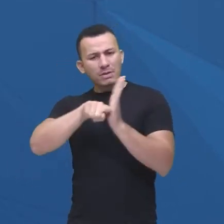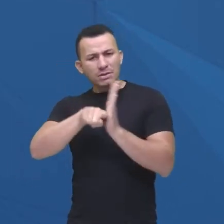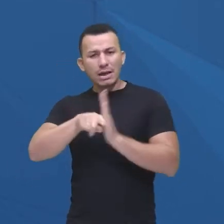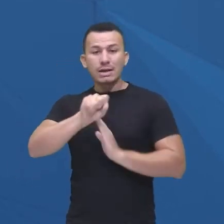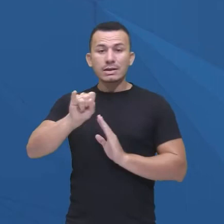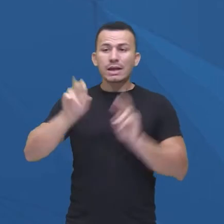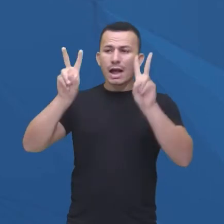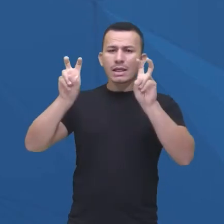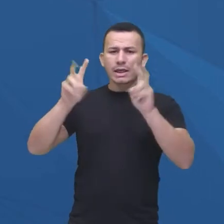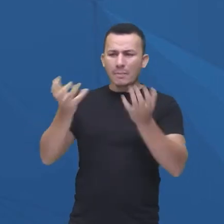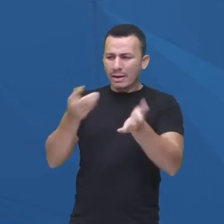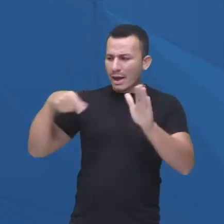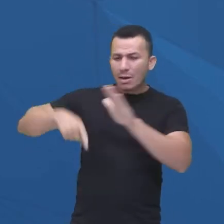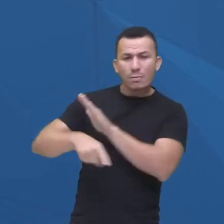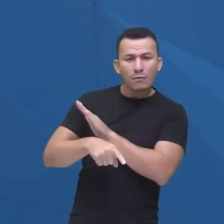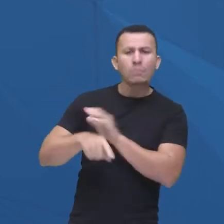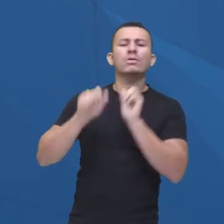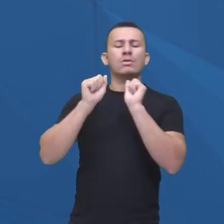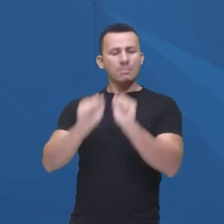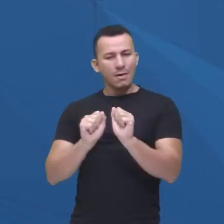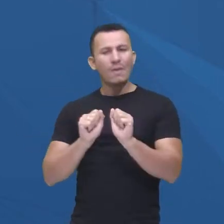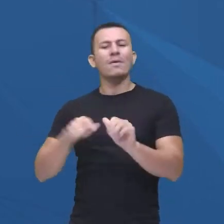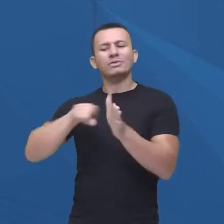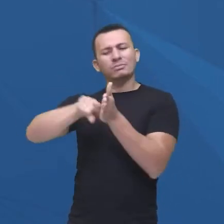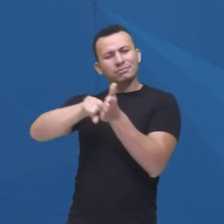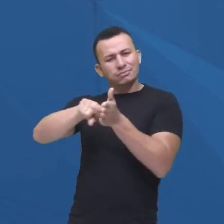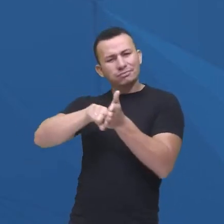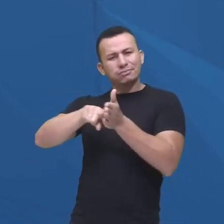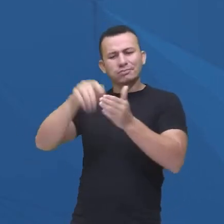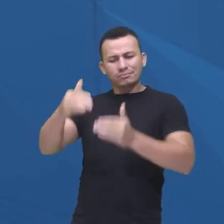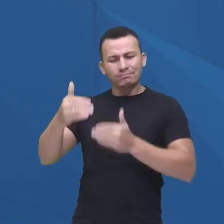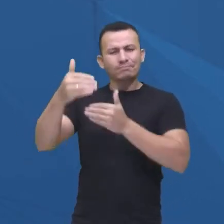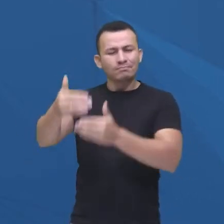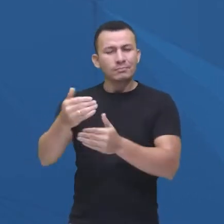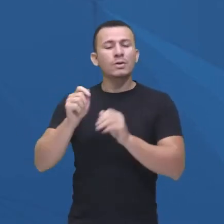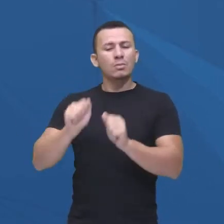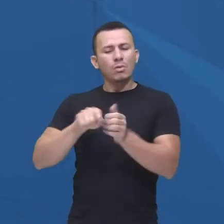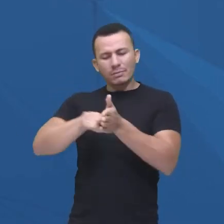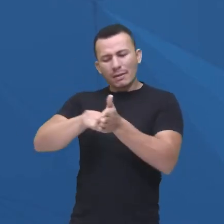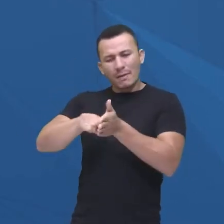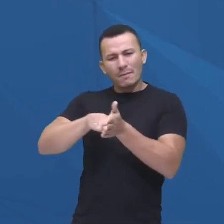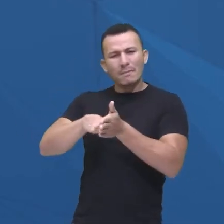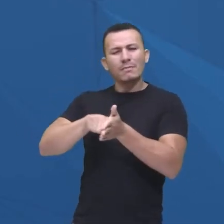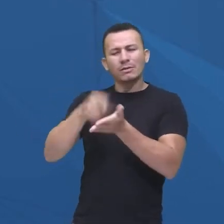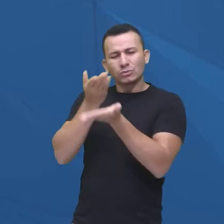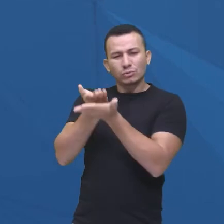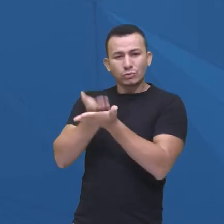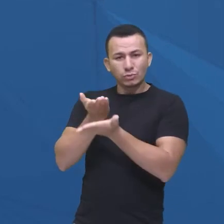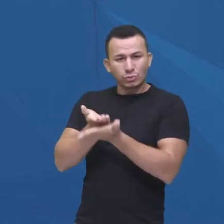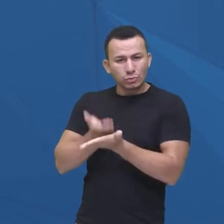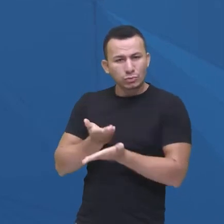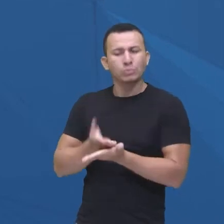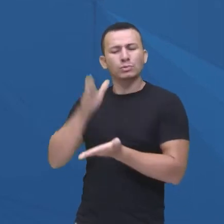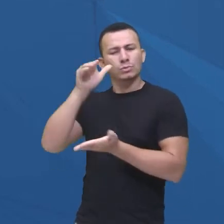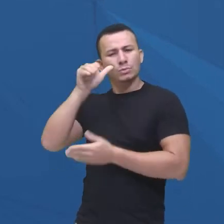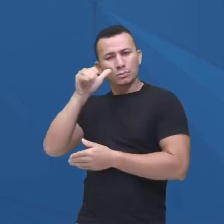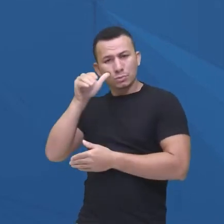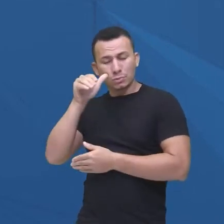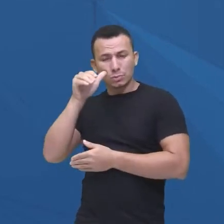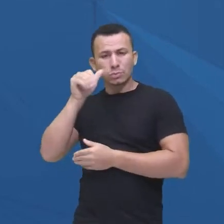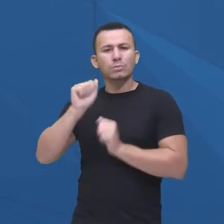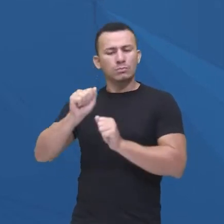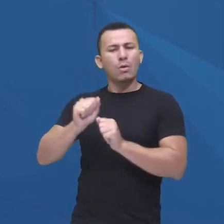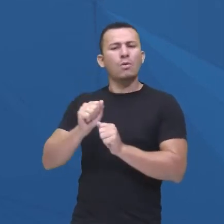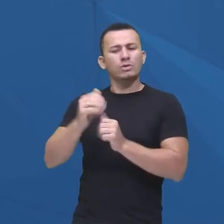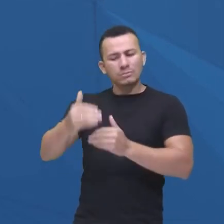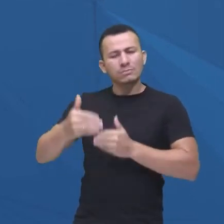ficou curioso, quer saber um pouco mais? Vai além, procura, pesquisa, dá uma olhada, né? E estende esse